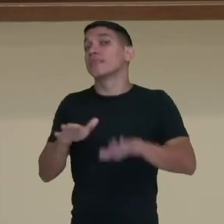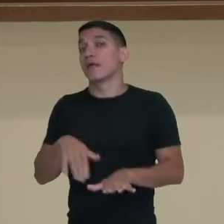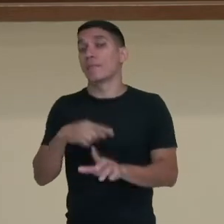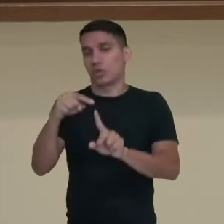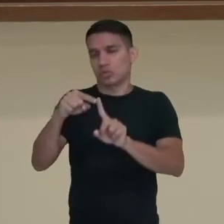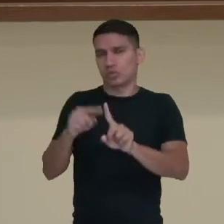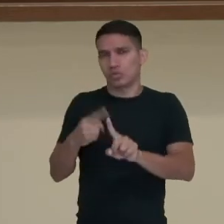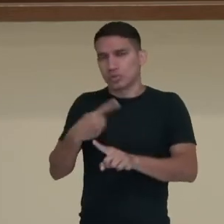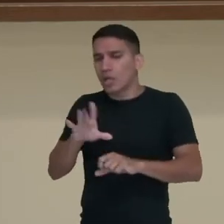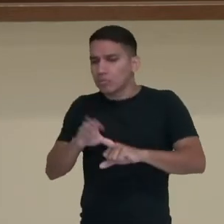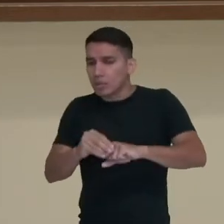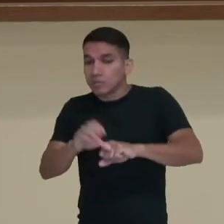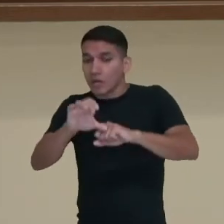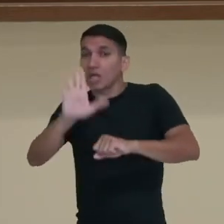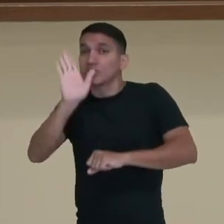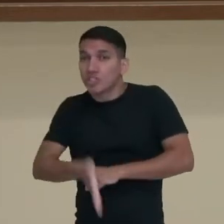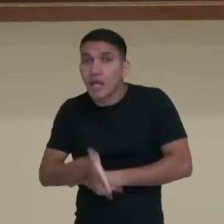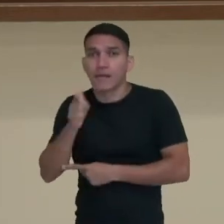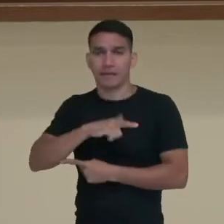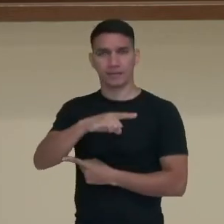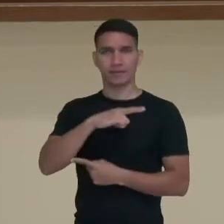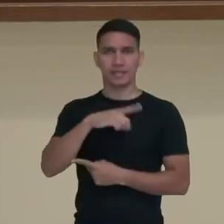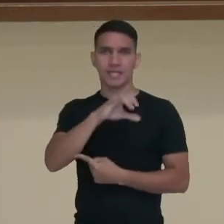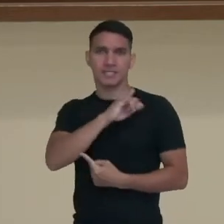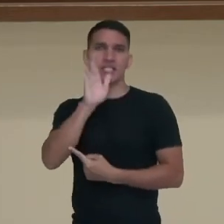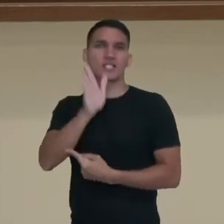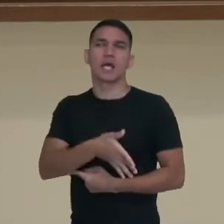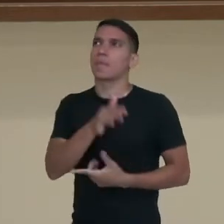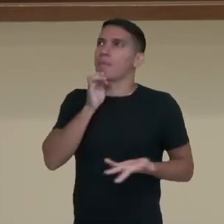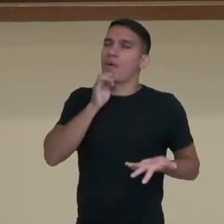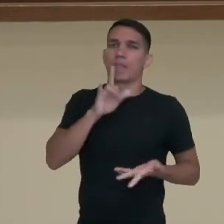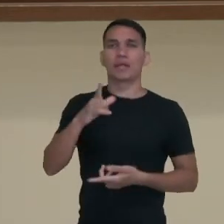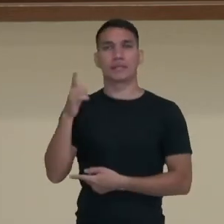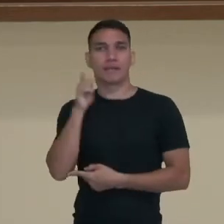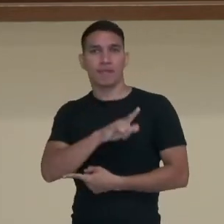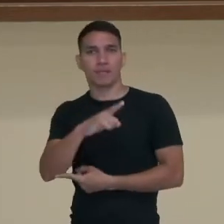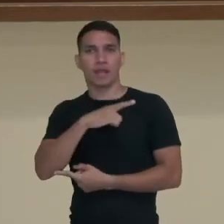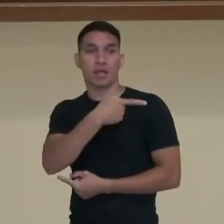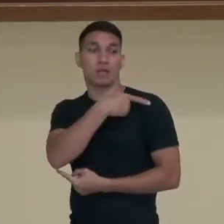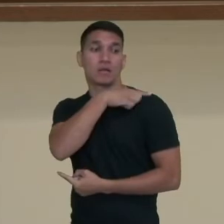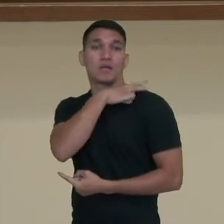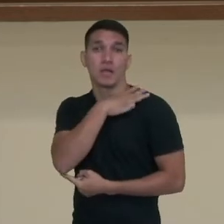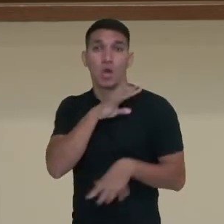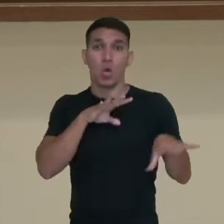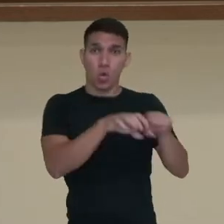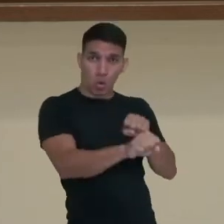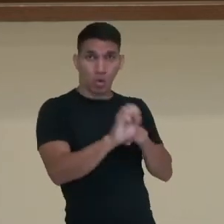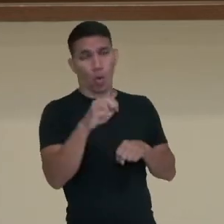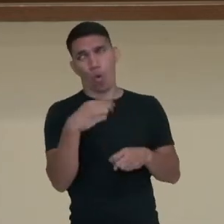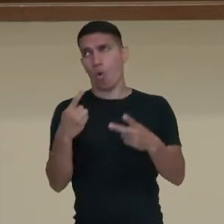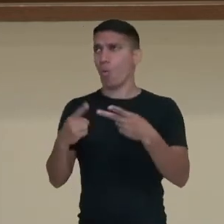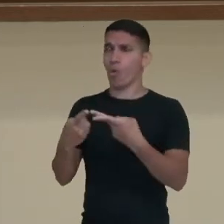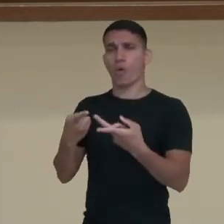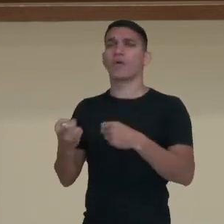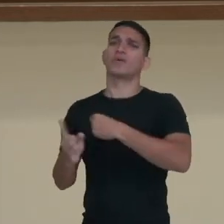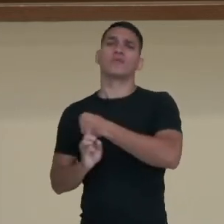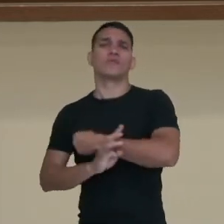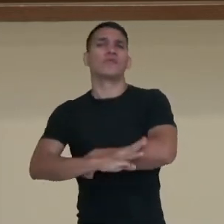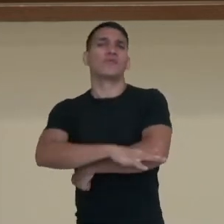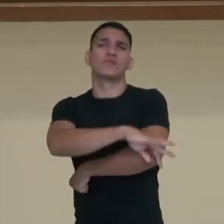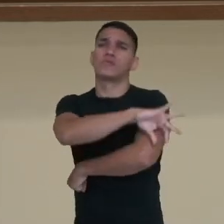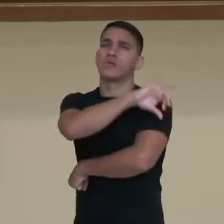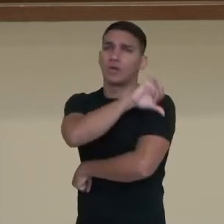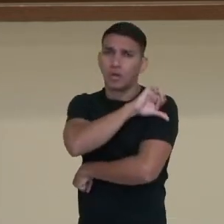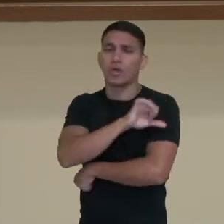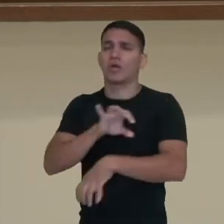nível de conhecimento que a pessoa tenha, se ela já fez ali o ensino médio completo ou o ensino fundamental, ou teve acesso a um curso